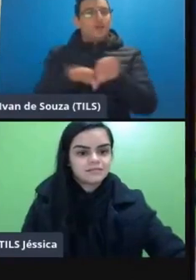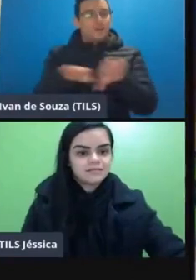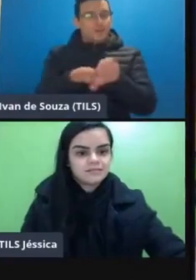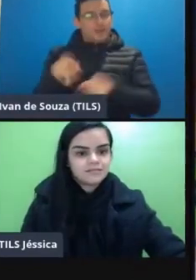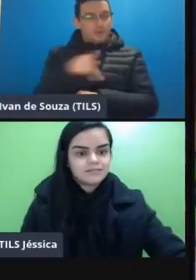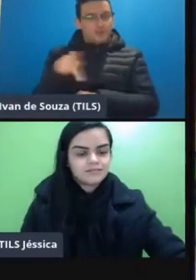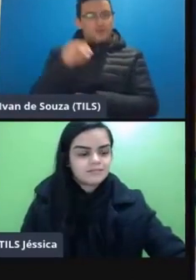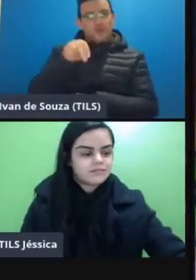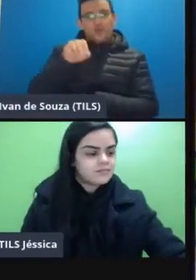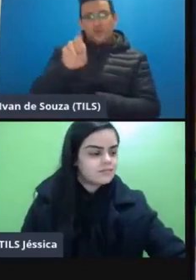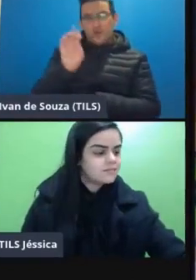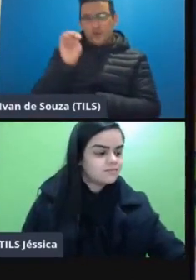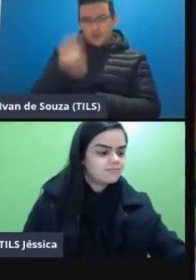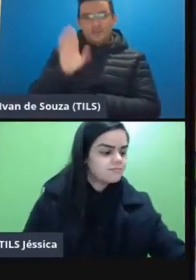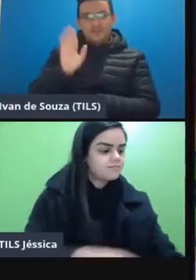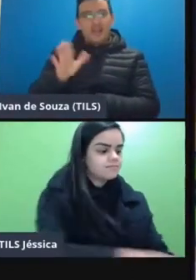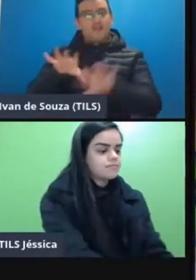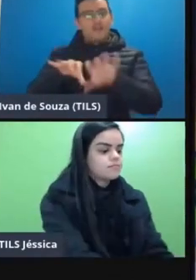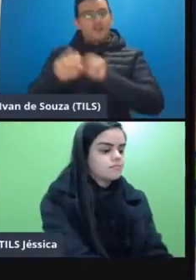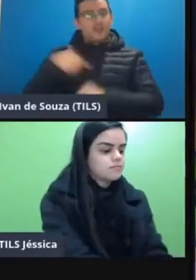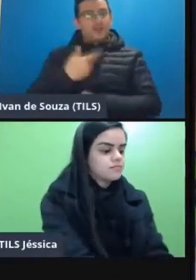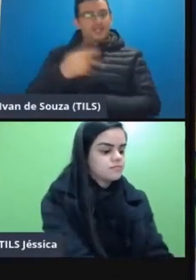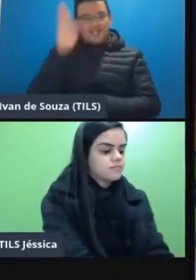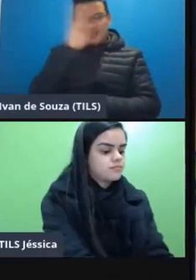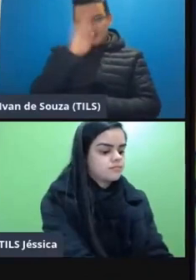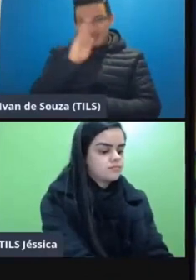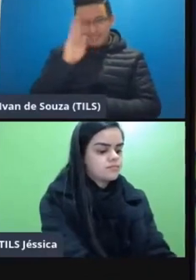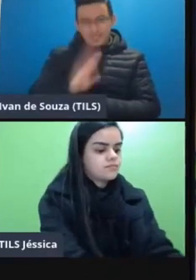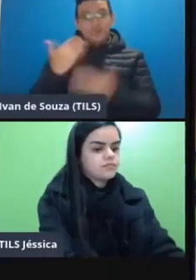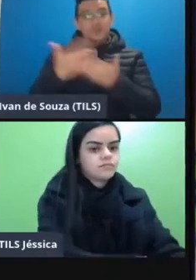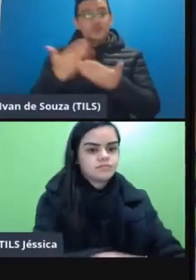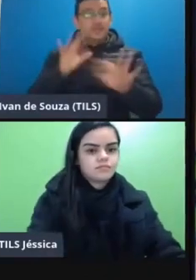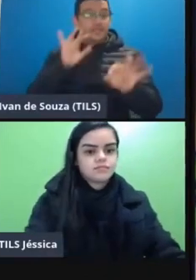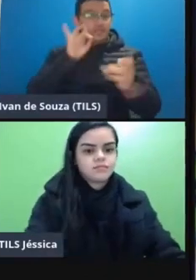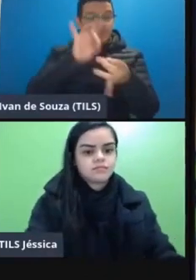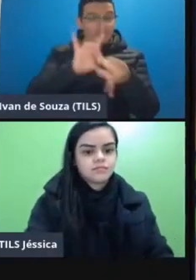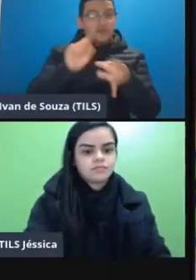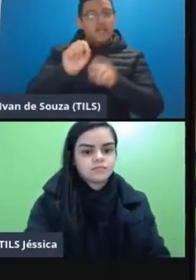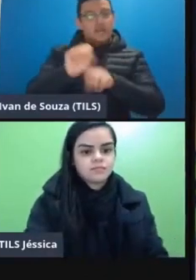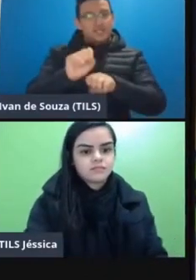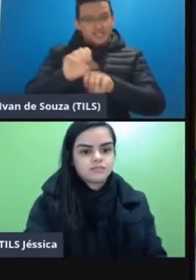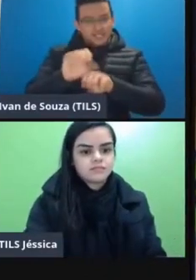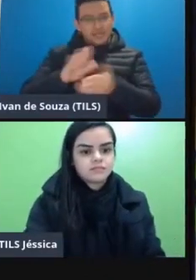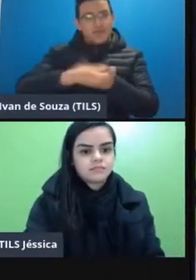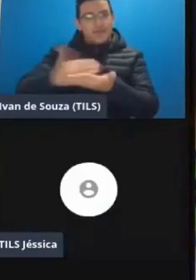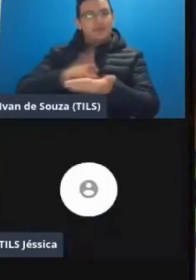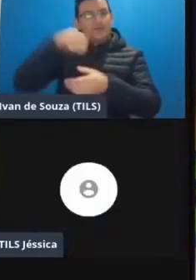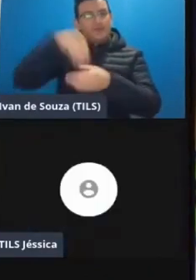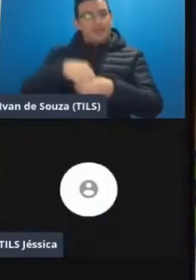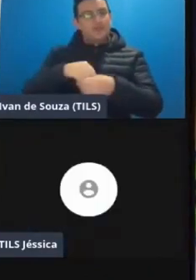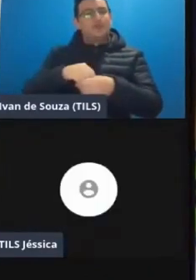valga o senhor norma valga já deu até formação para a gente aqui no Brasil ele estuda especificamente o ensino híbrido no ensino superior